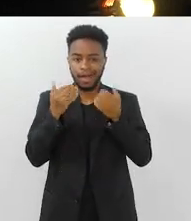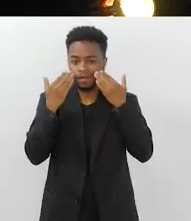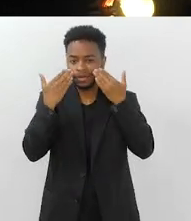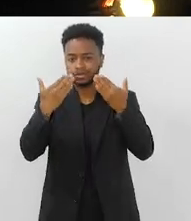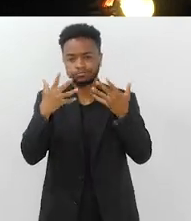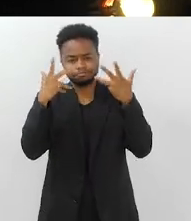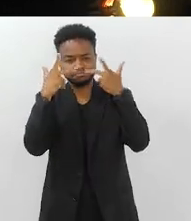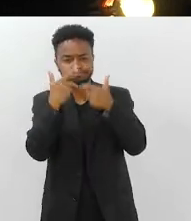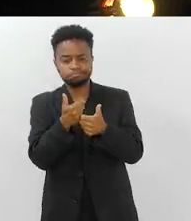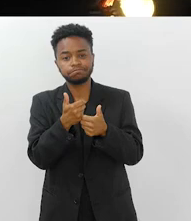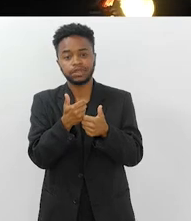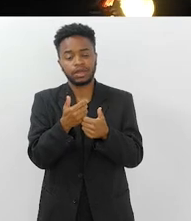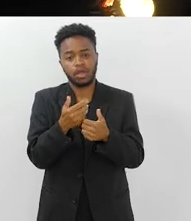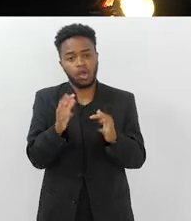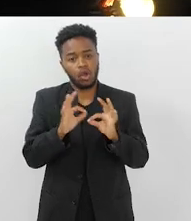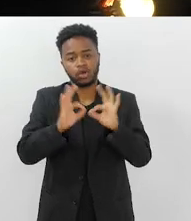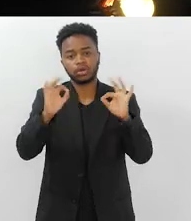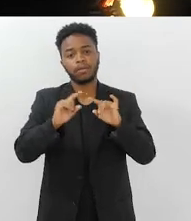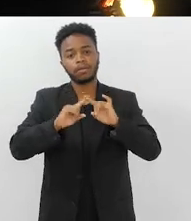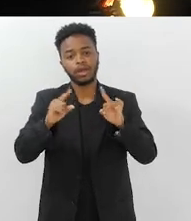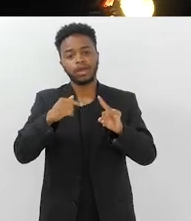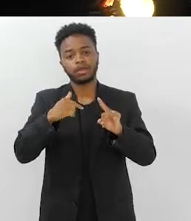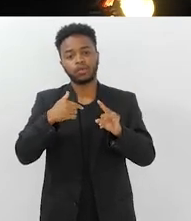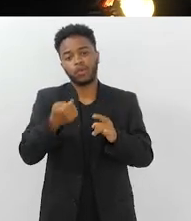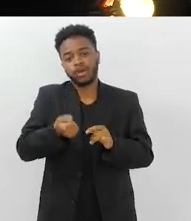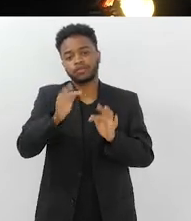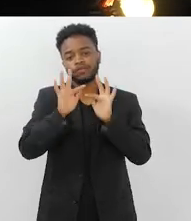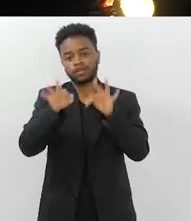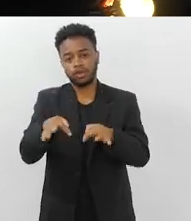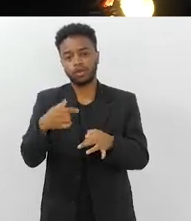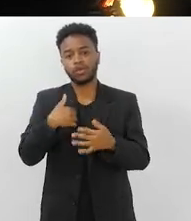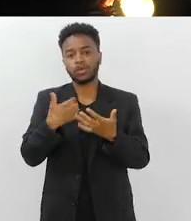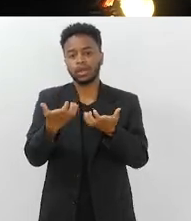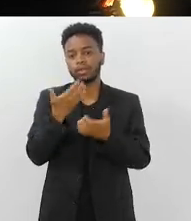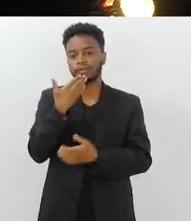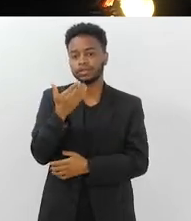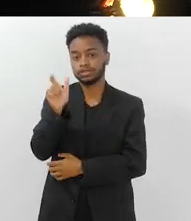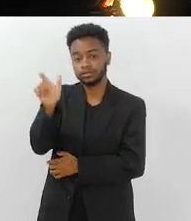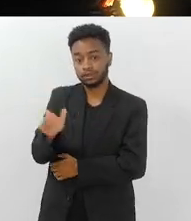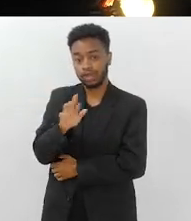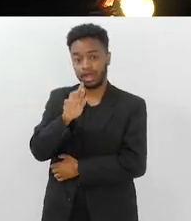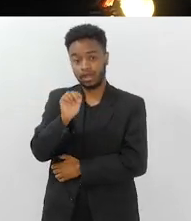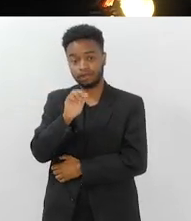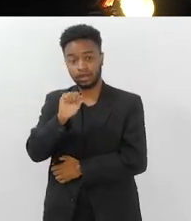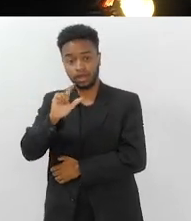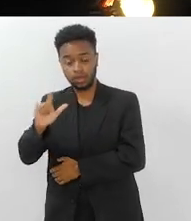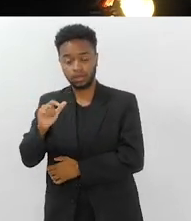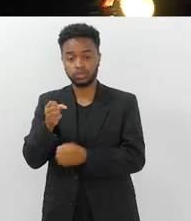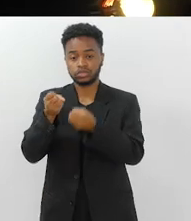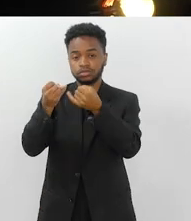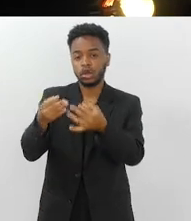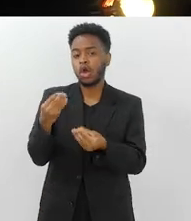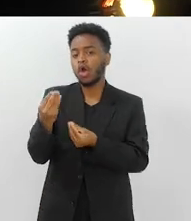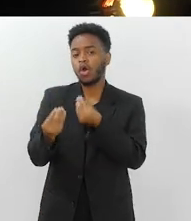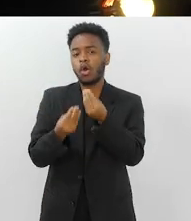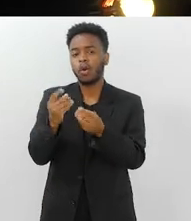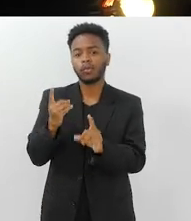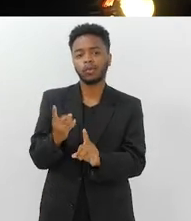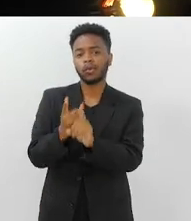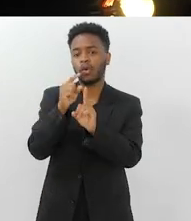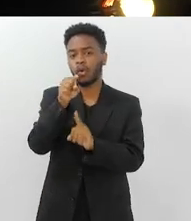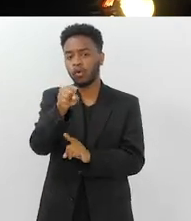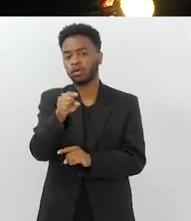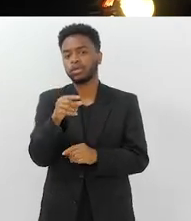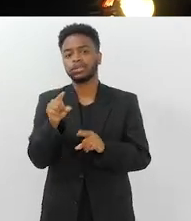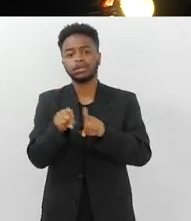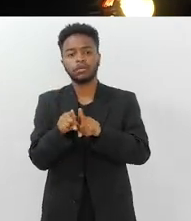para o final. Então, eu quero deixar a palavra com vocês, começando pelo doutor, para dizer onde encontrá-lo, dizer uma